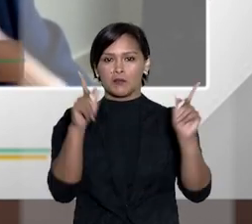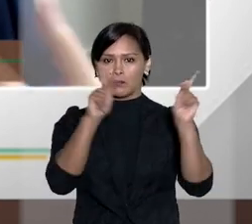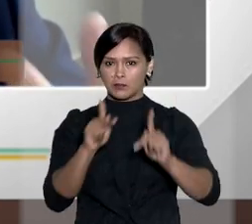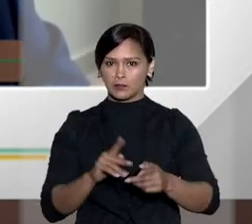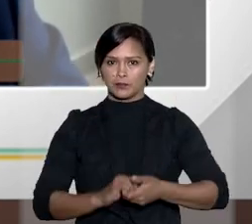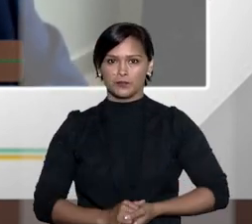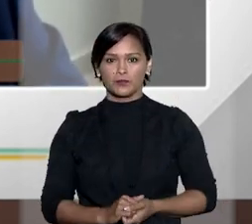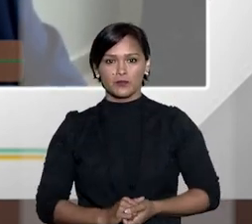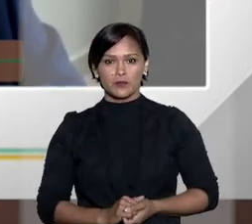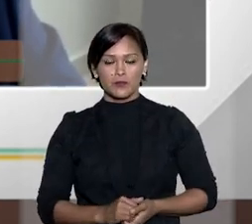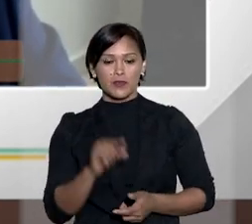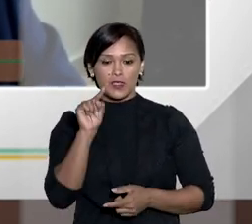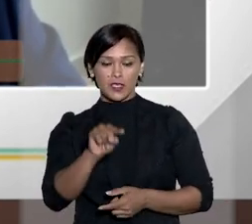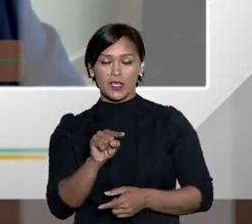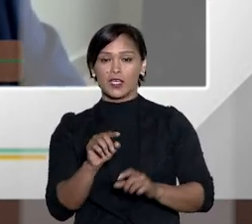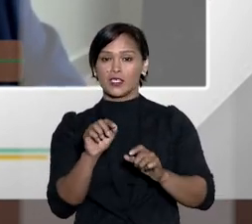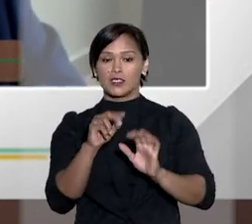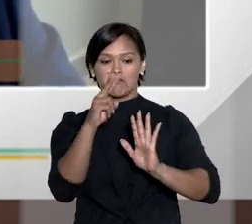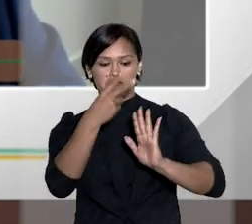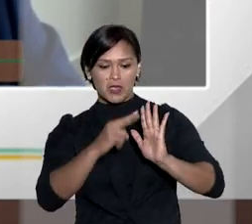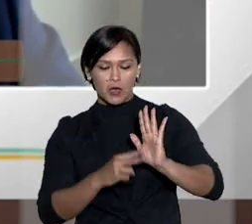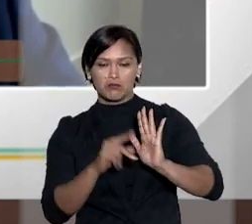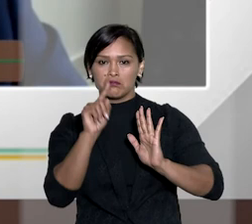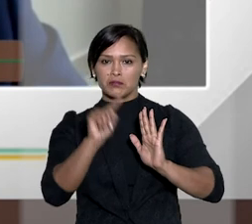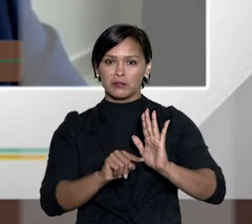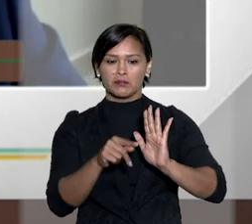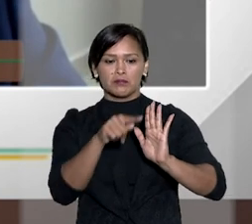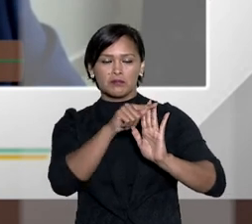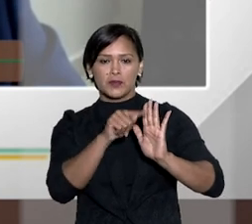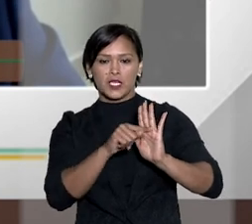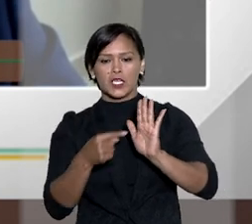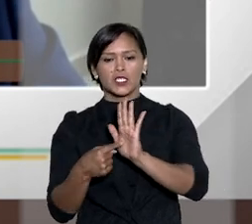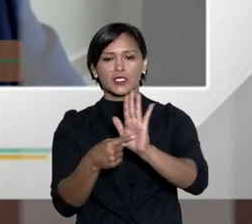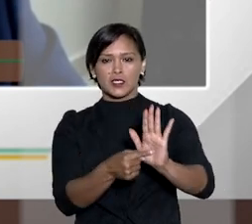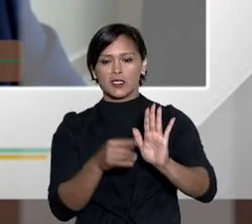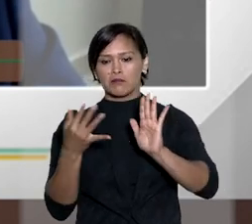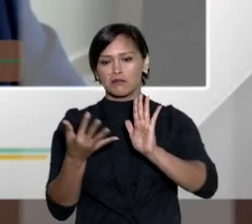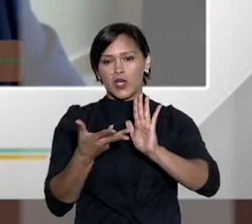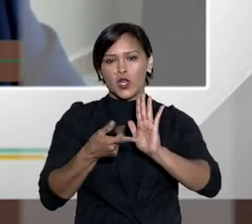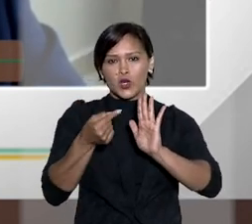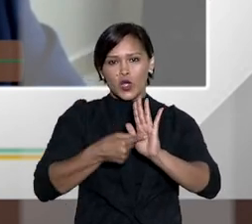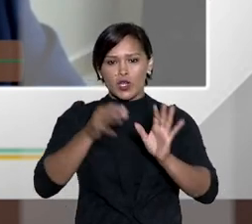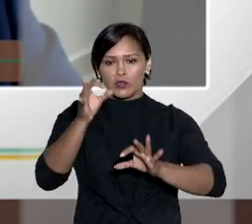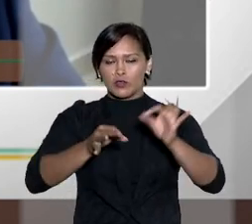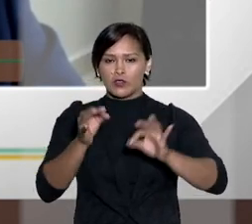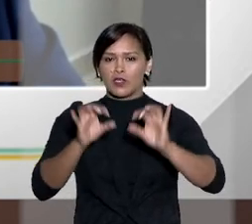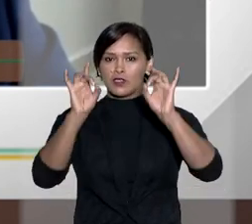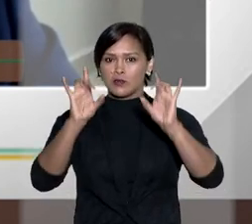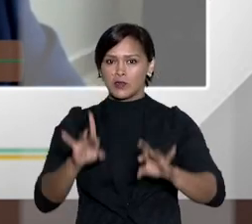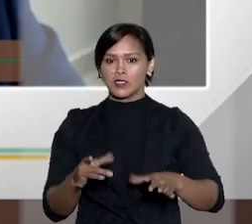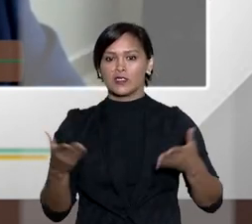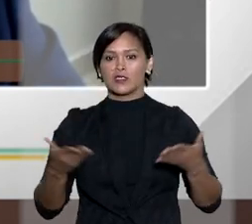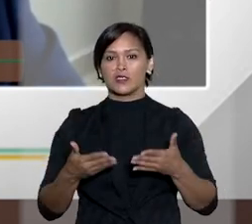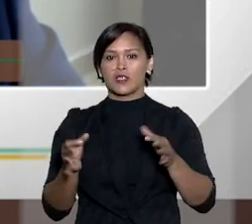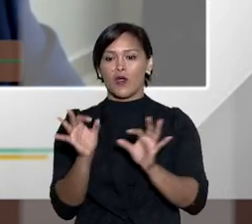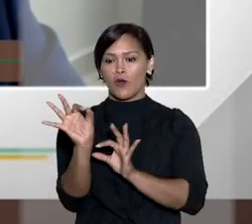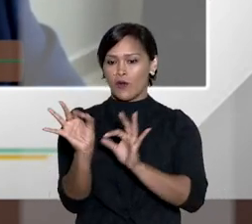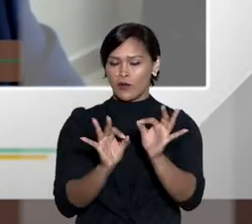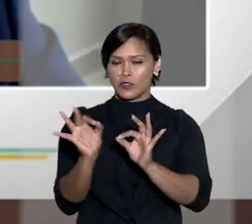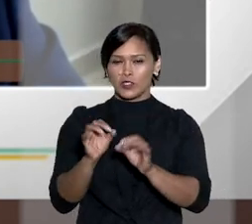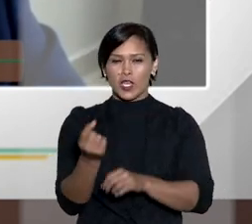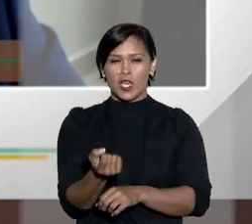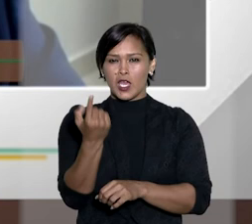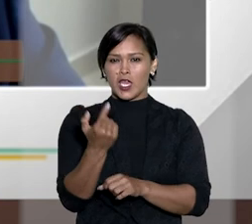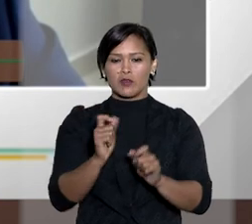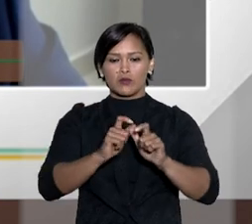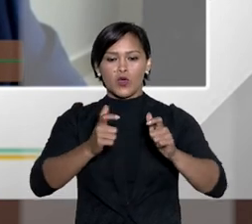economia busca de conciliação esse é o desenho que deve ser prestigiado nos